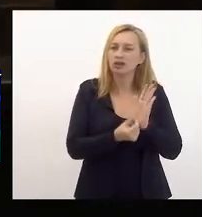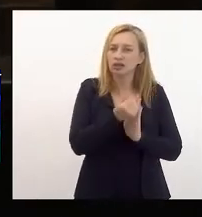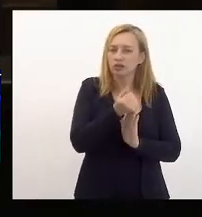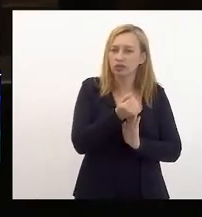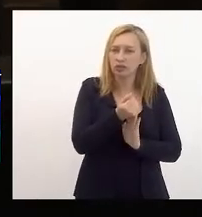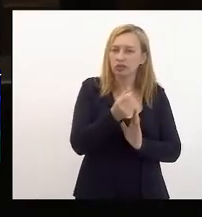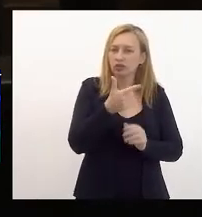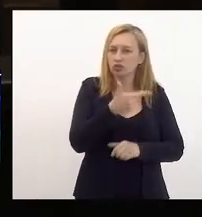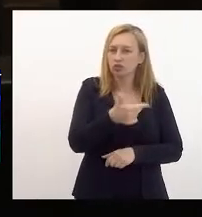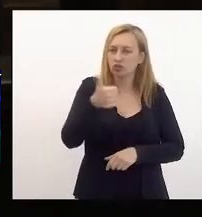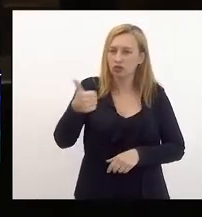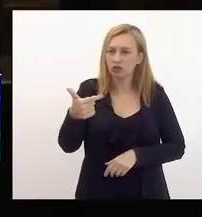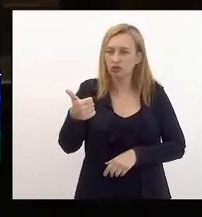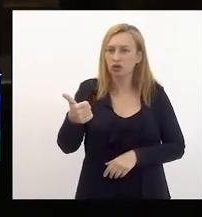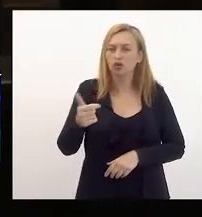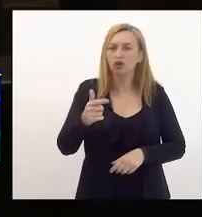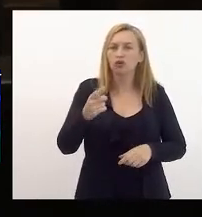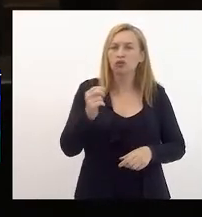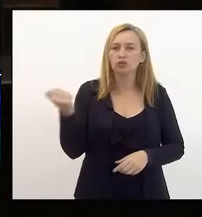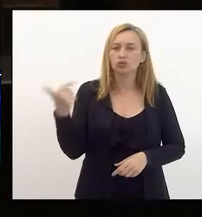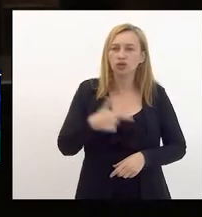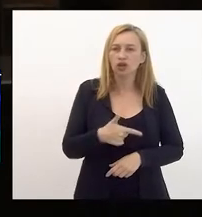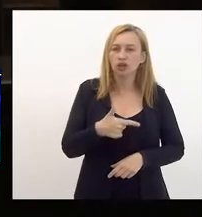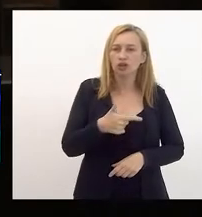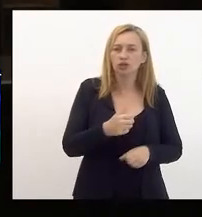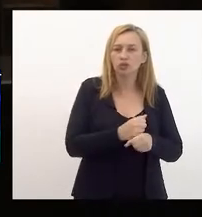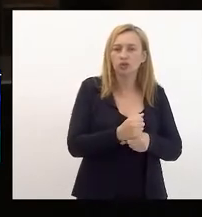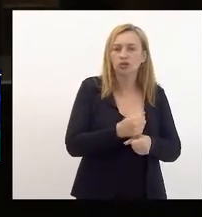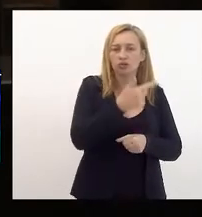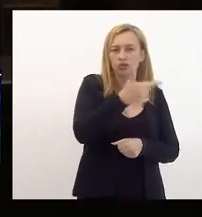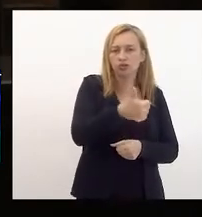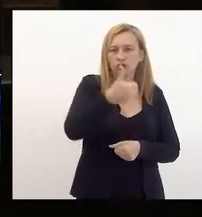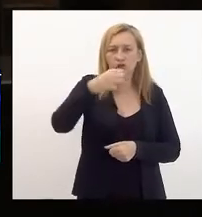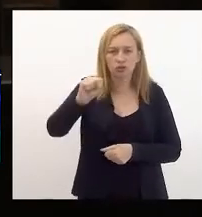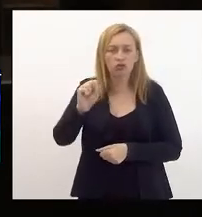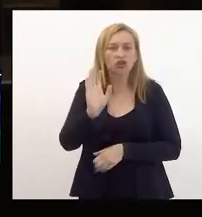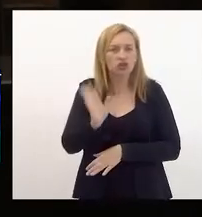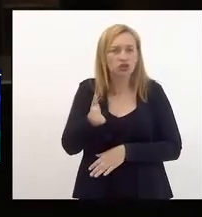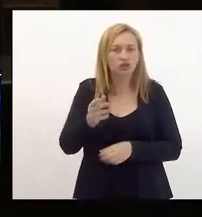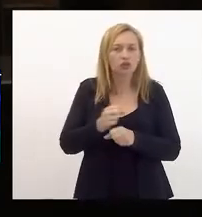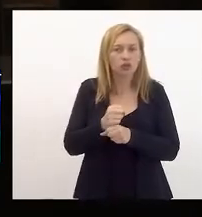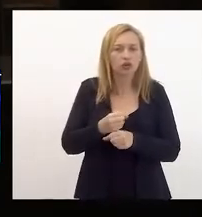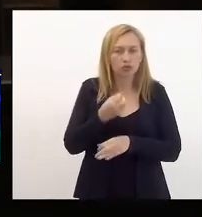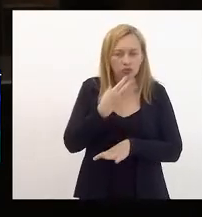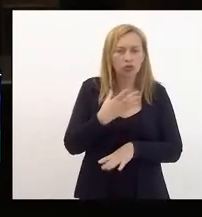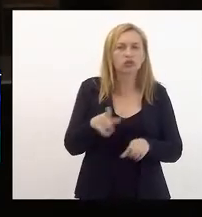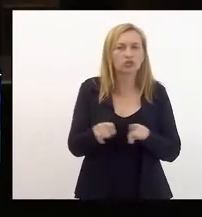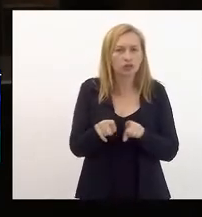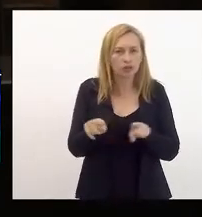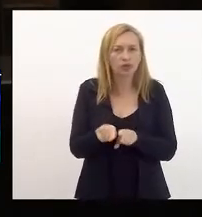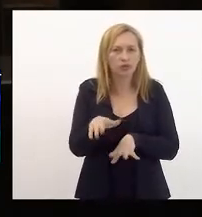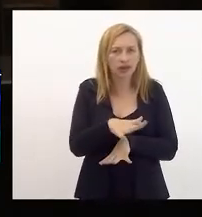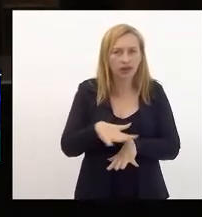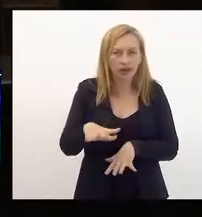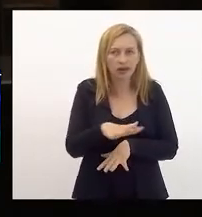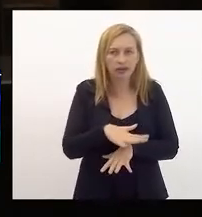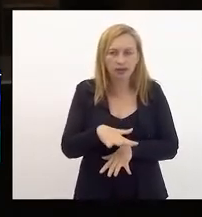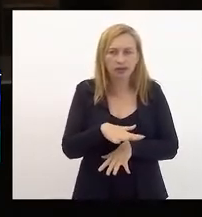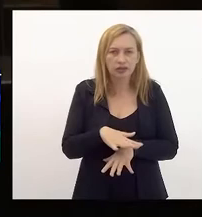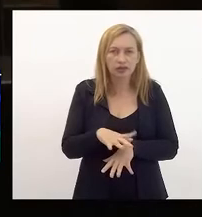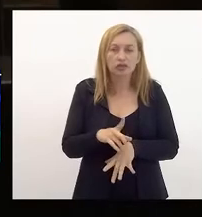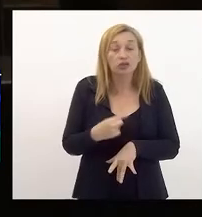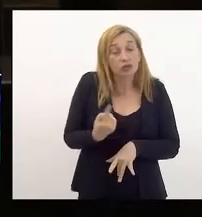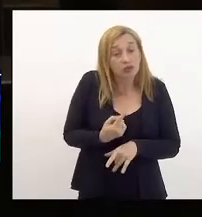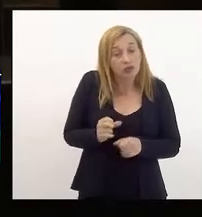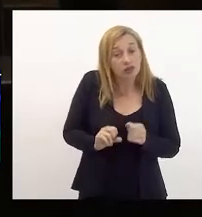do que o valor realizado em 2018, que já foi um ano atípico também para a área. O que nós